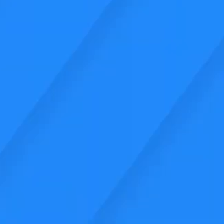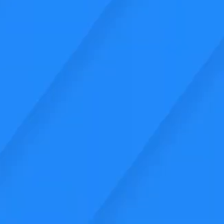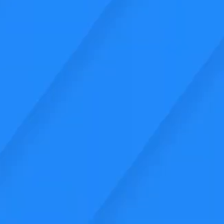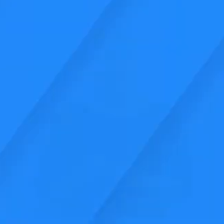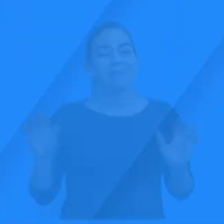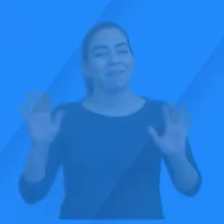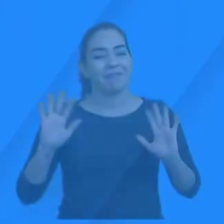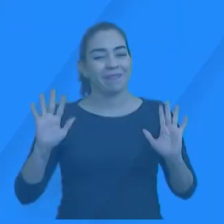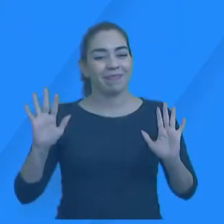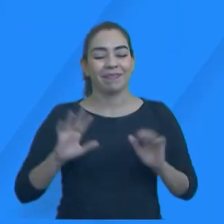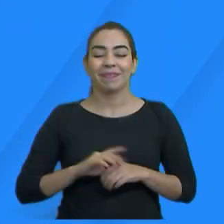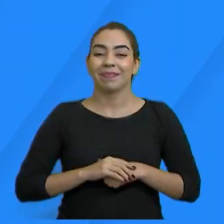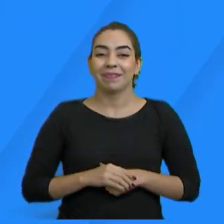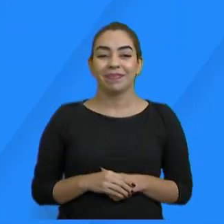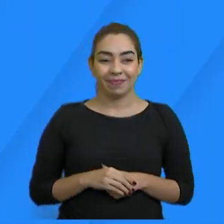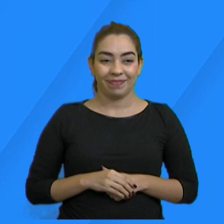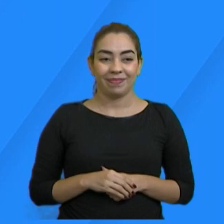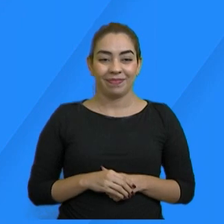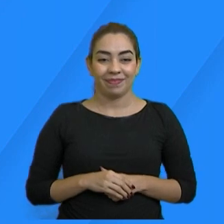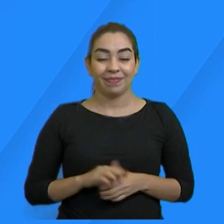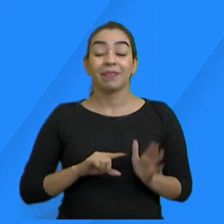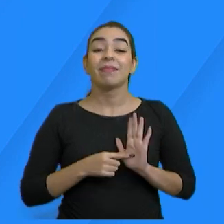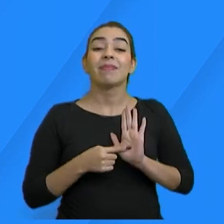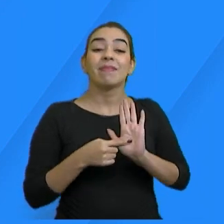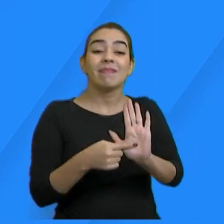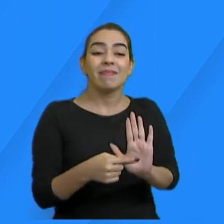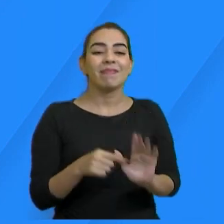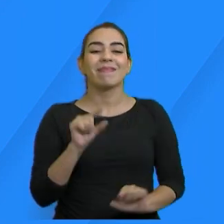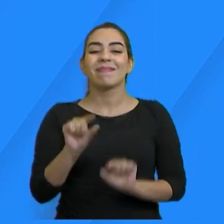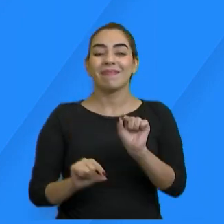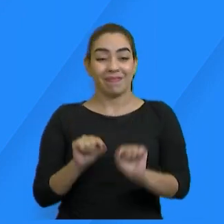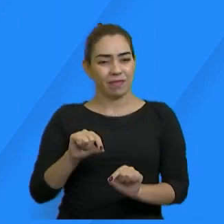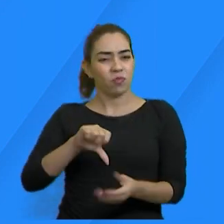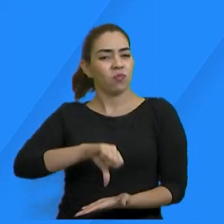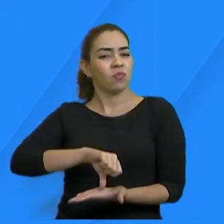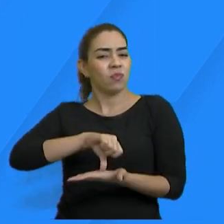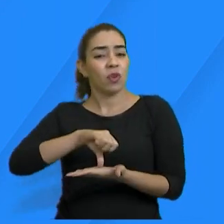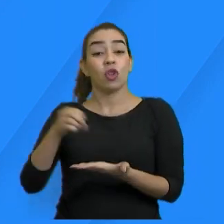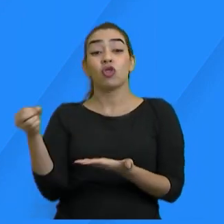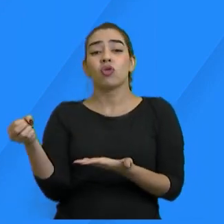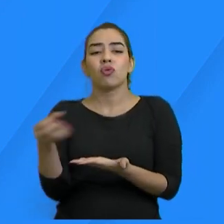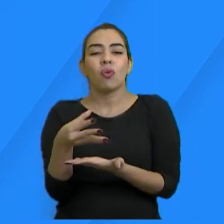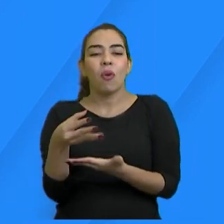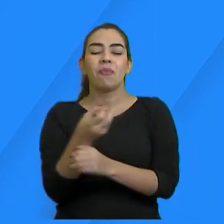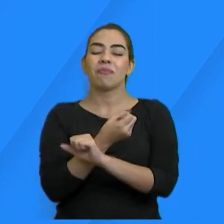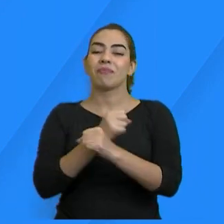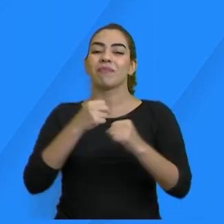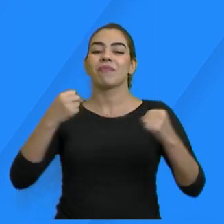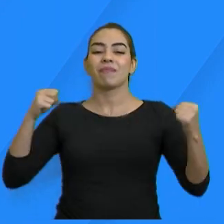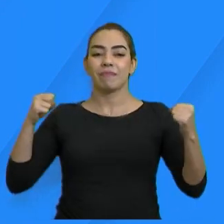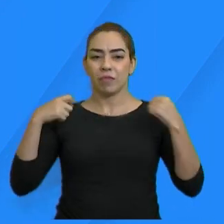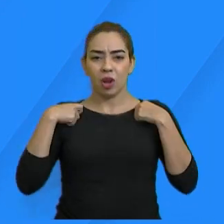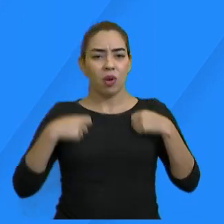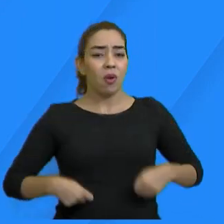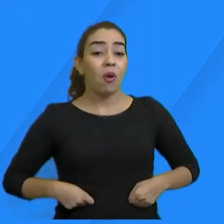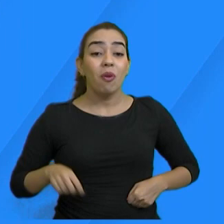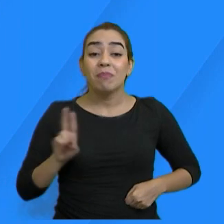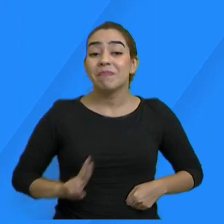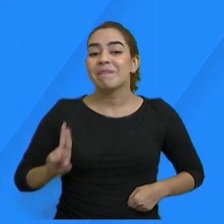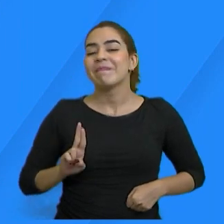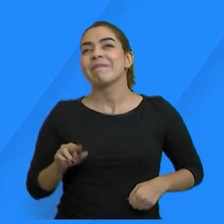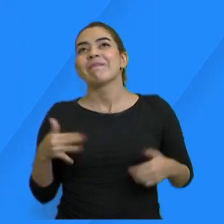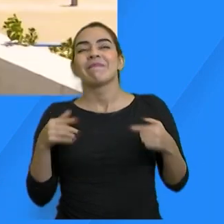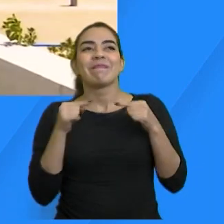Oi gente, o equipamento cultural de hoje é novinho, novinho, mas grandioso. Vou te falar, eu não tenho nem roupa para esse momento,